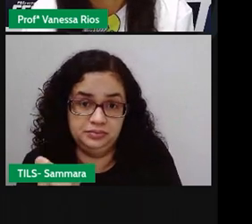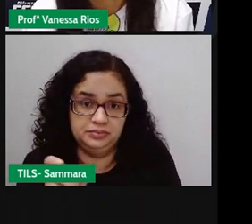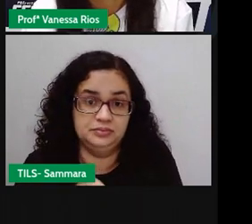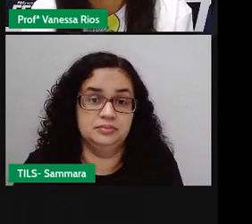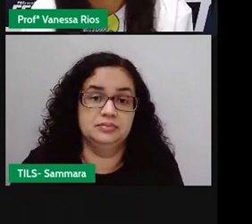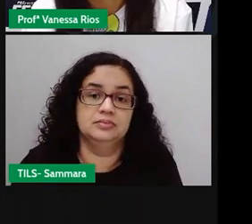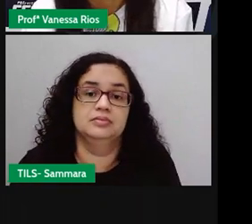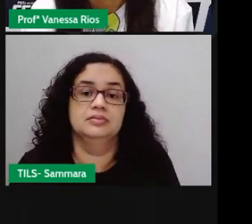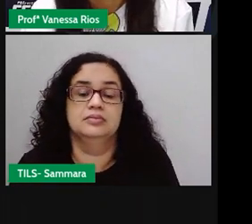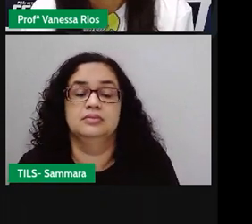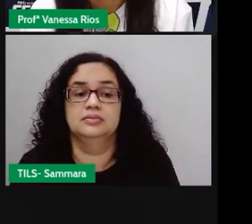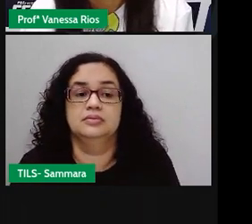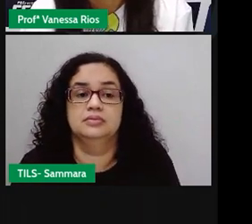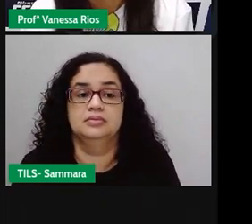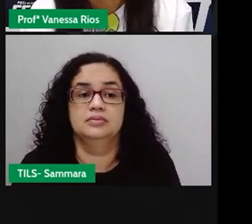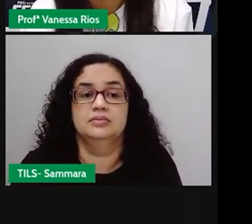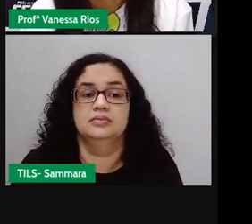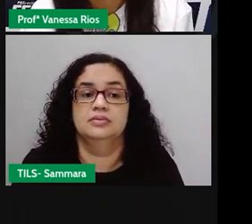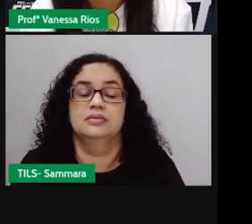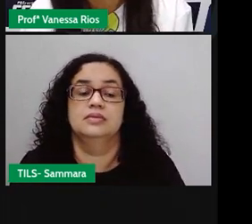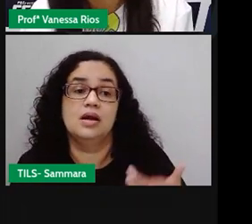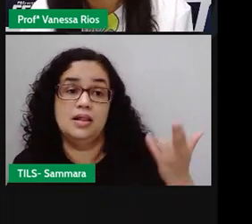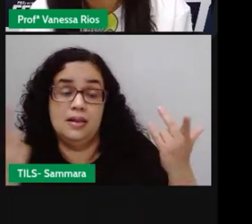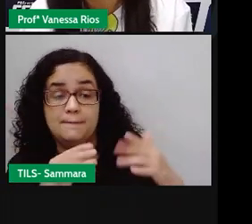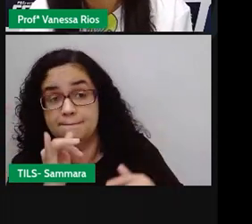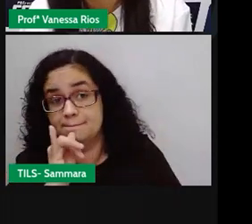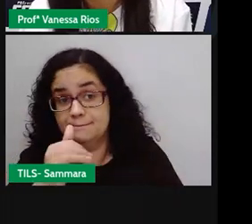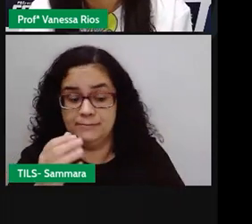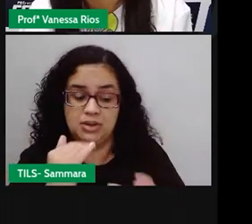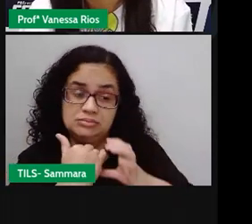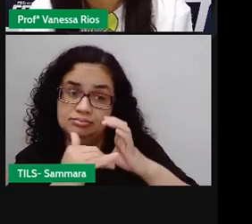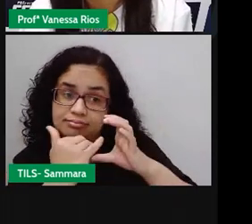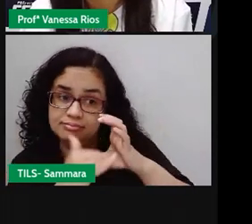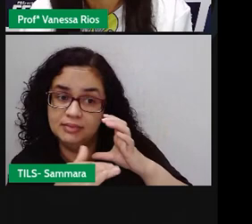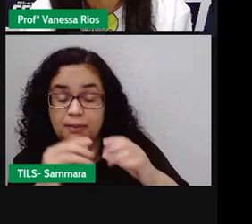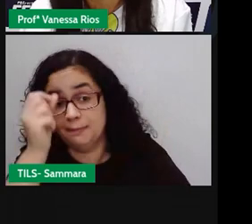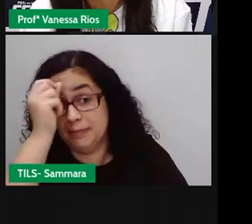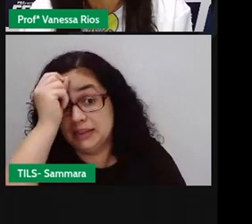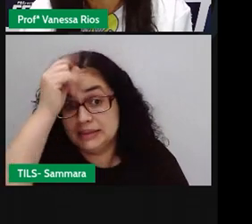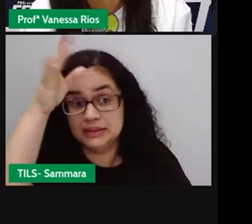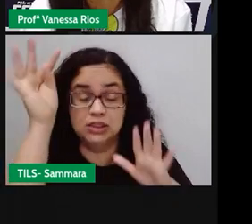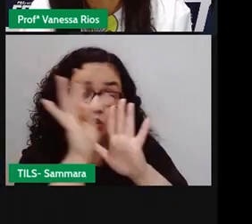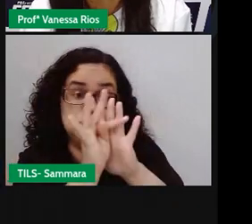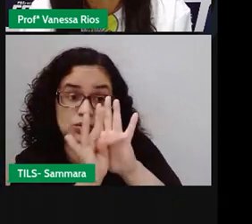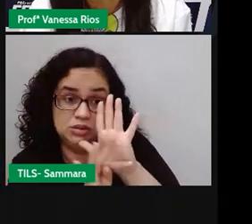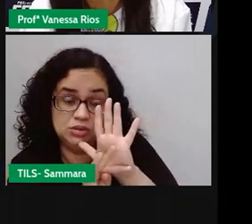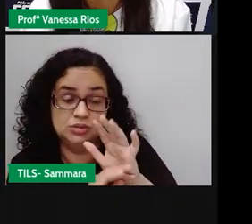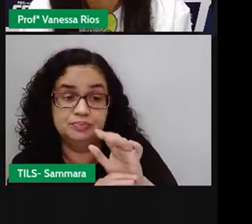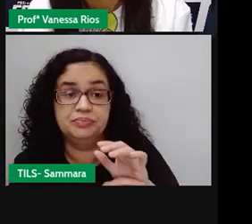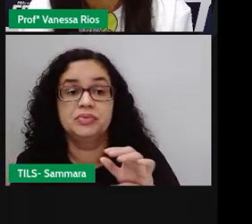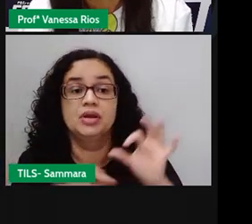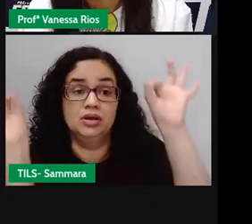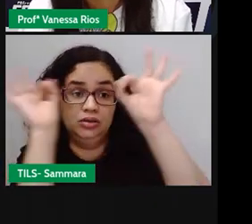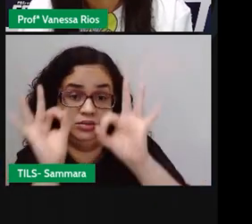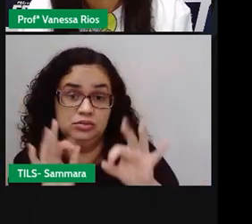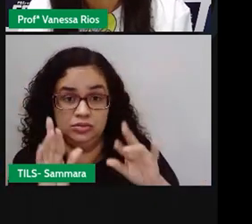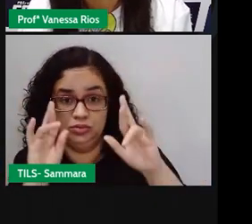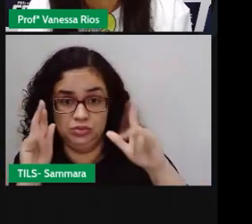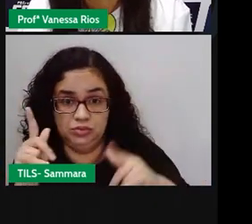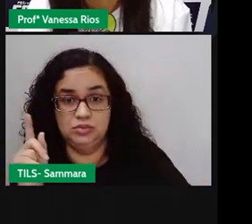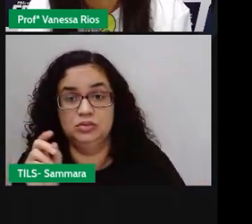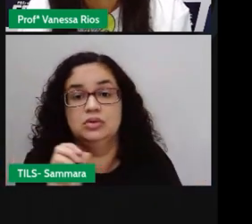Então, olha só como é que a mesma mensagem aparece organizada de uma forma diferente. O